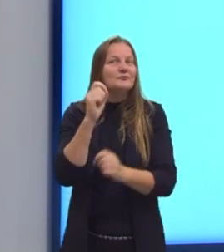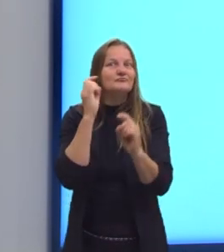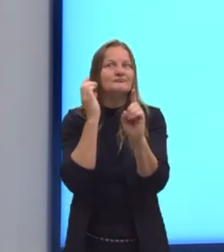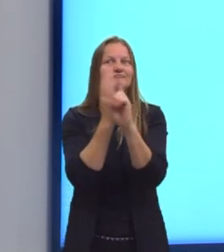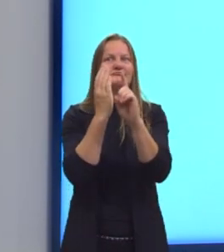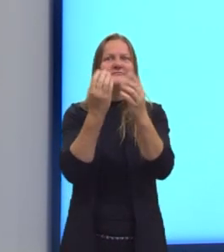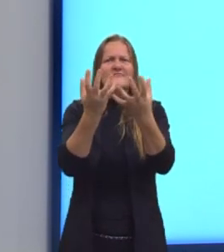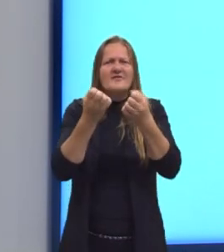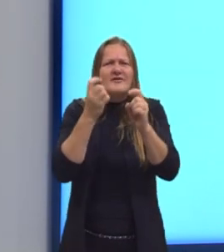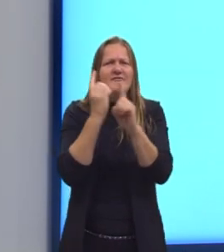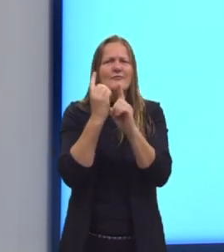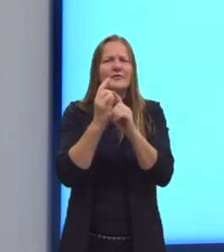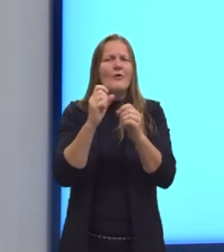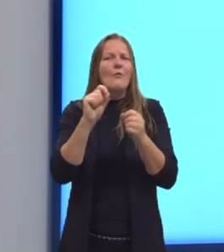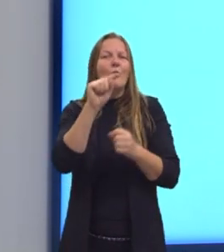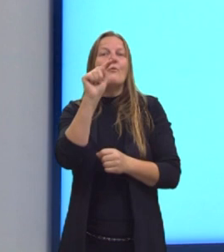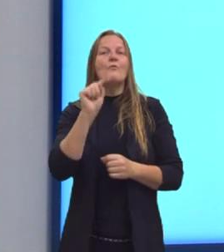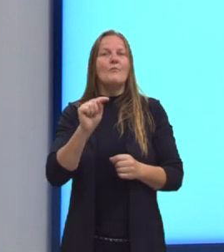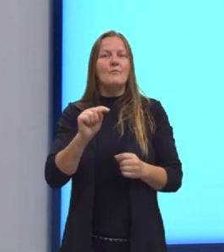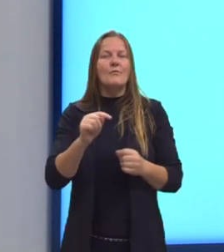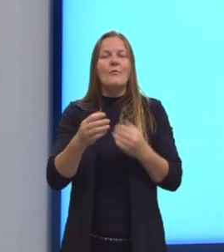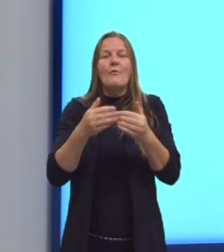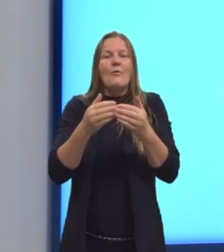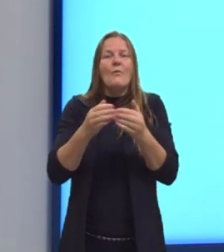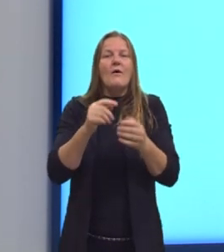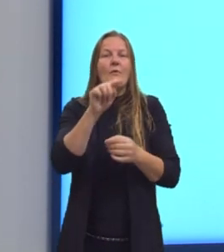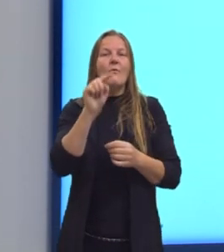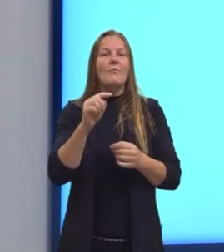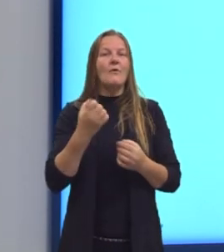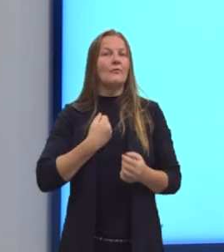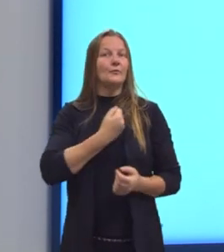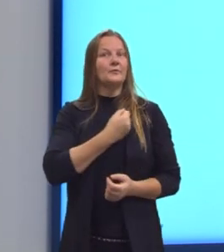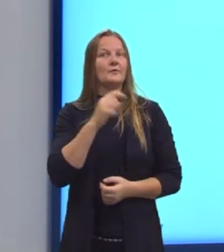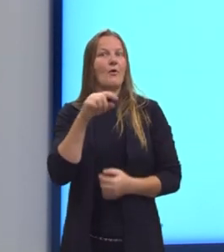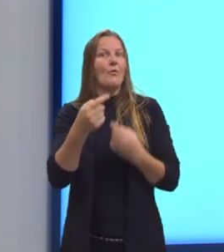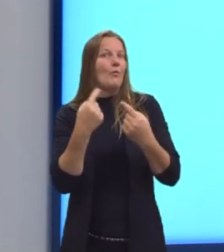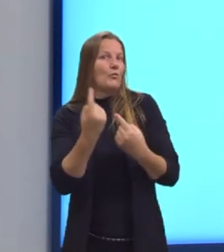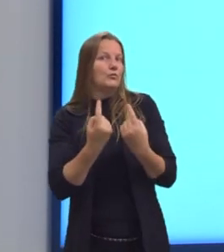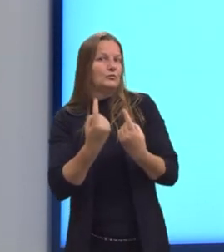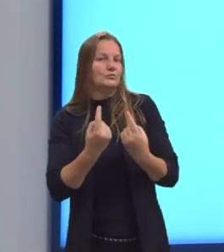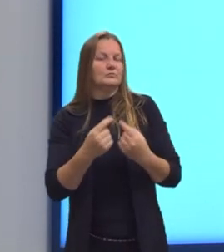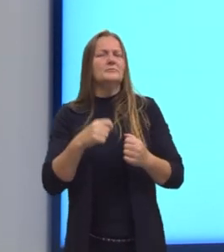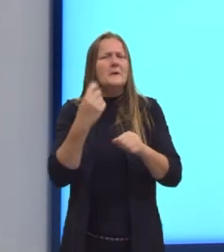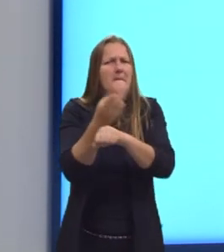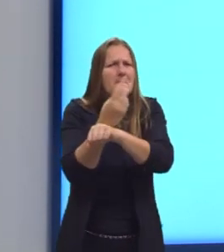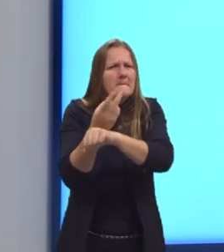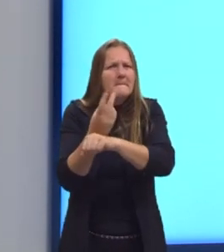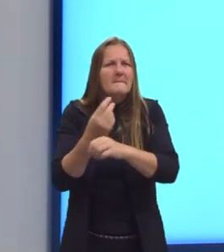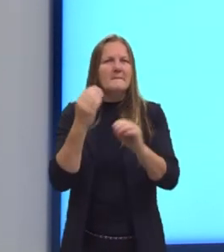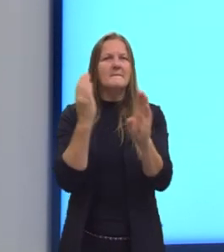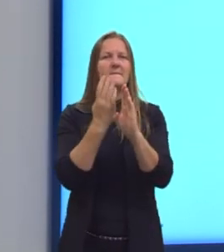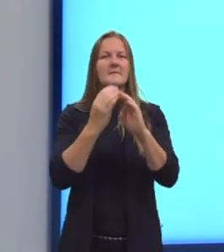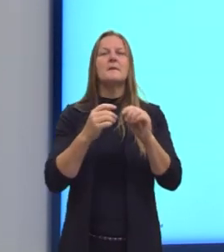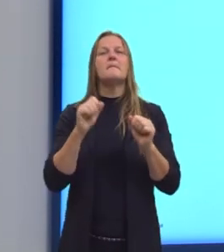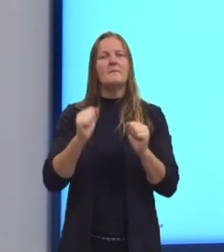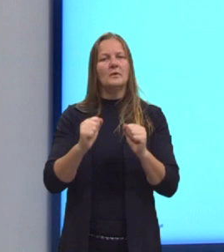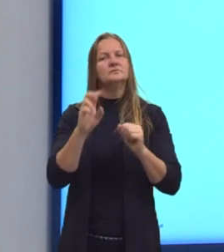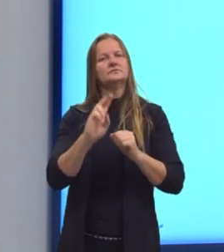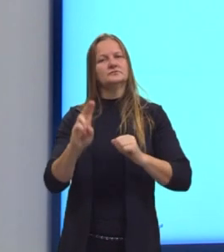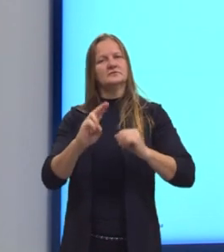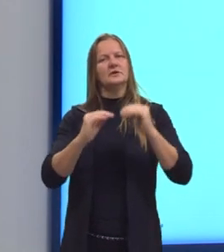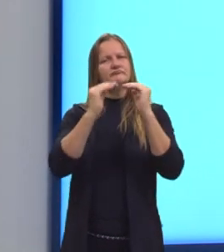que são ali desconhecidos. Eu não sei qual o valor exato dele. Então, a gente utiliza essa propriedade.